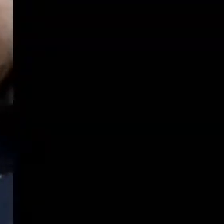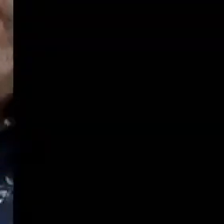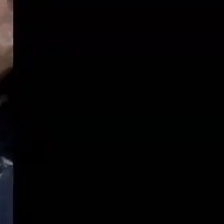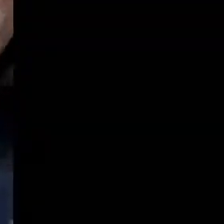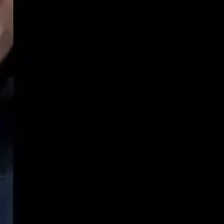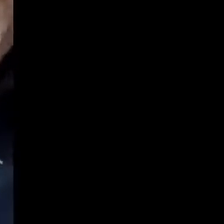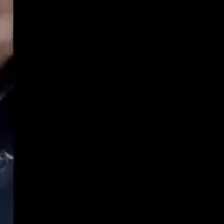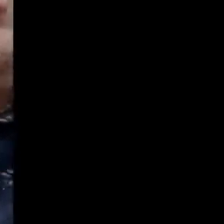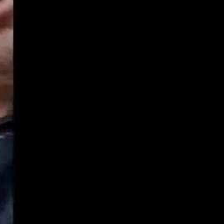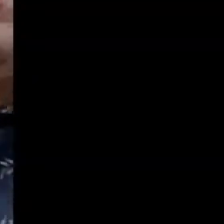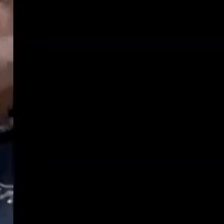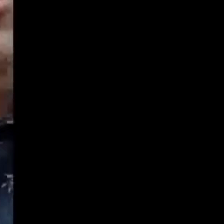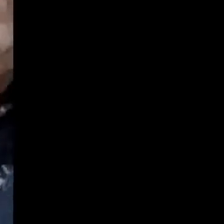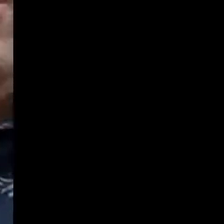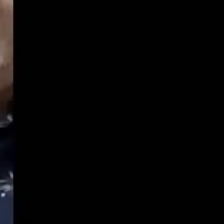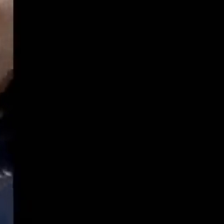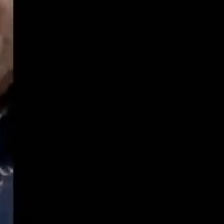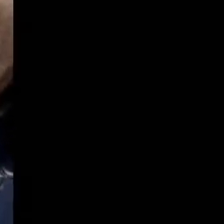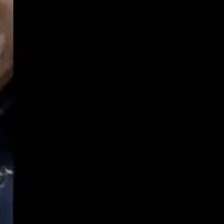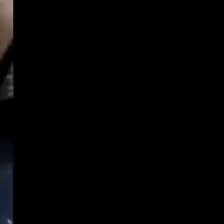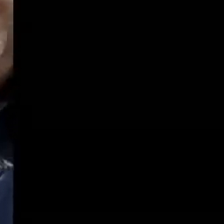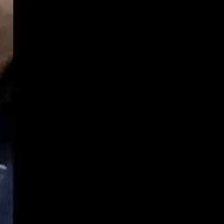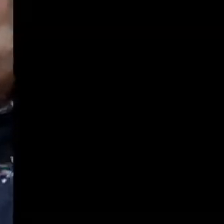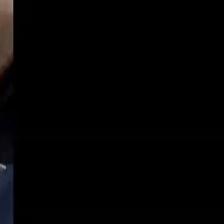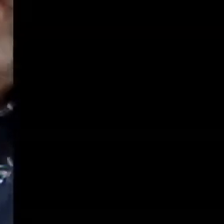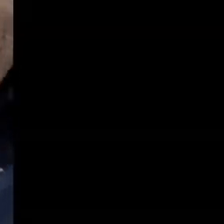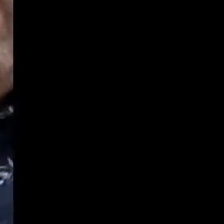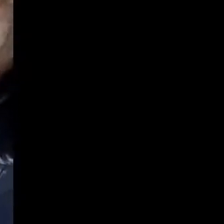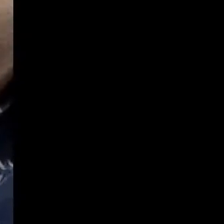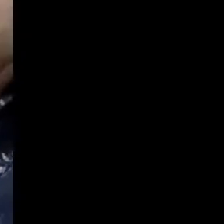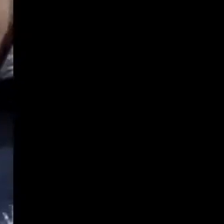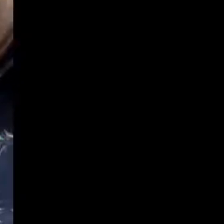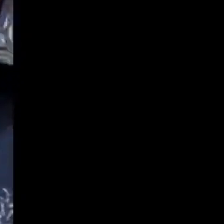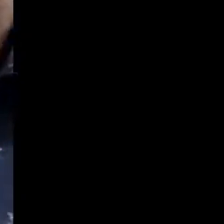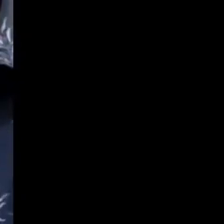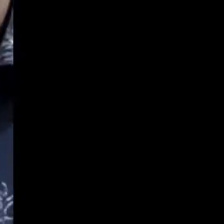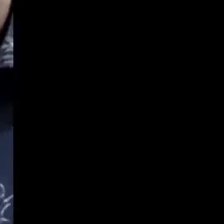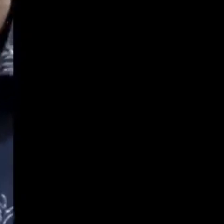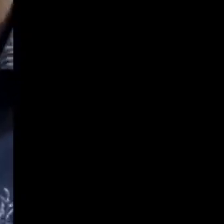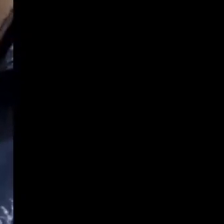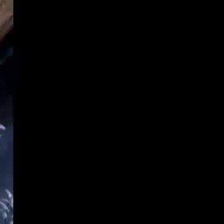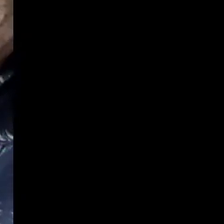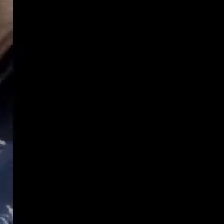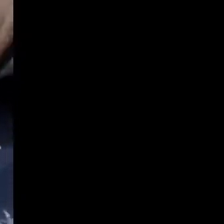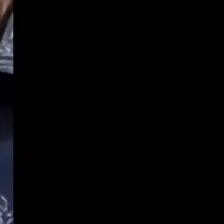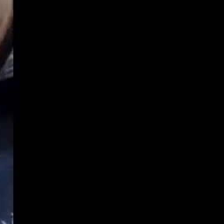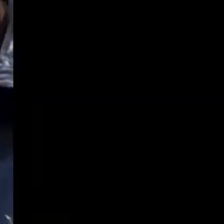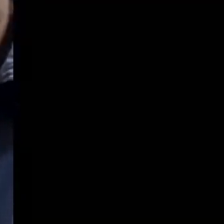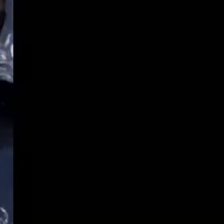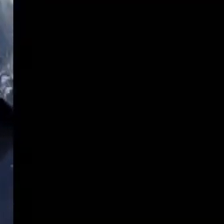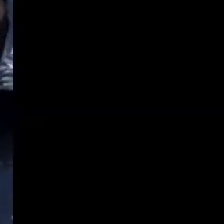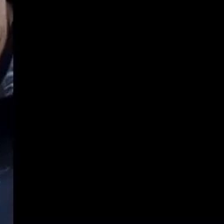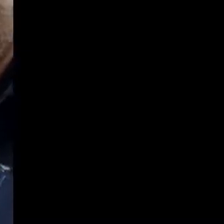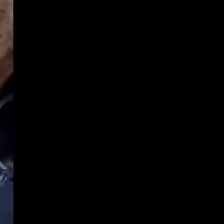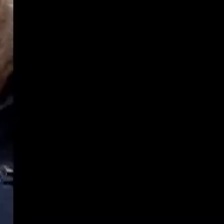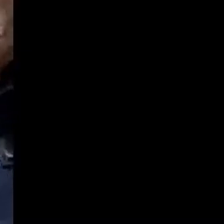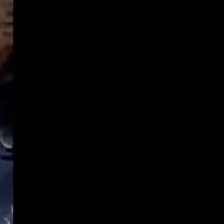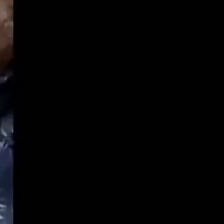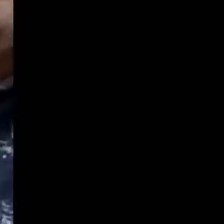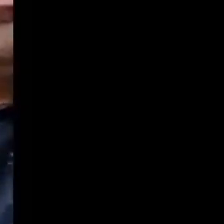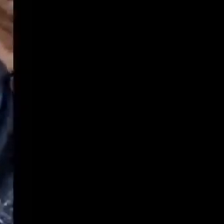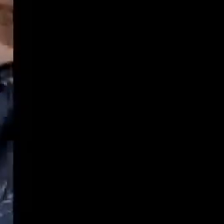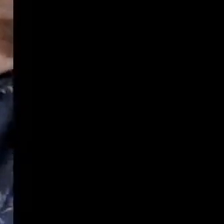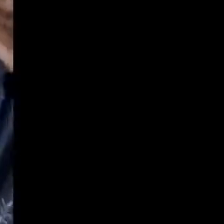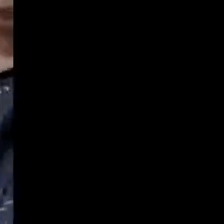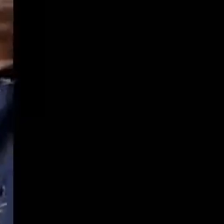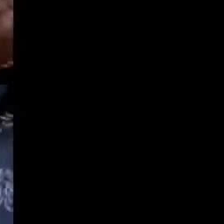as obras que realmente a gente já vinha cobrando, inclusive como vereador de Blumenau, essa obra que ficou por muito tempo parada e o governo do estado está tocando, retomou